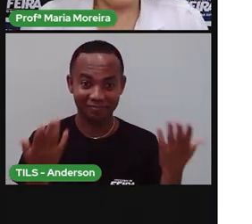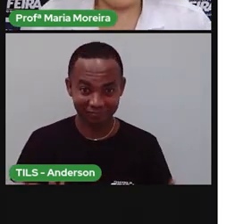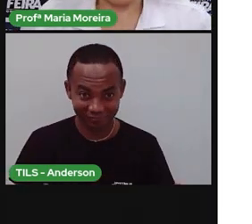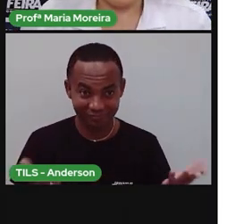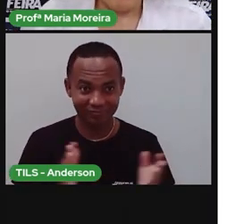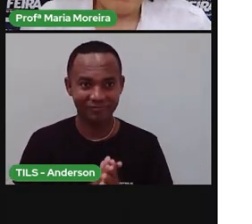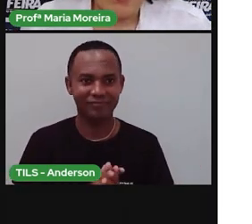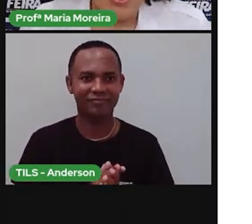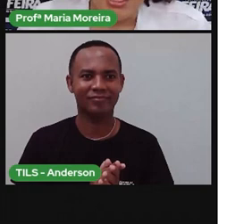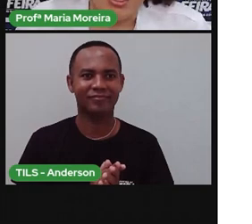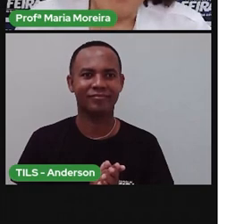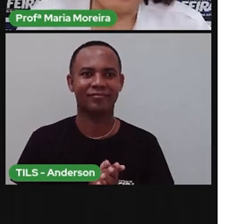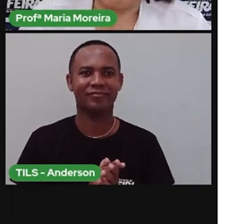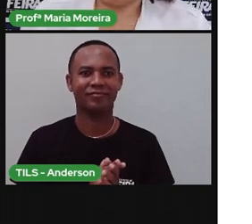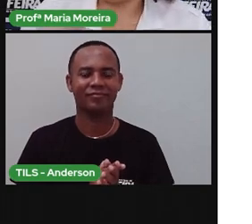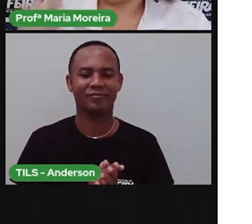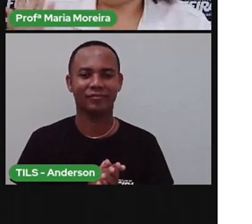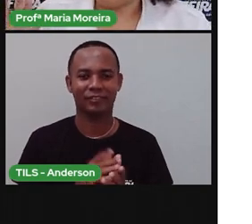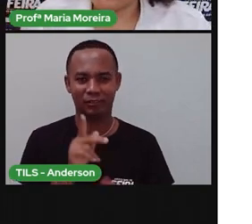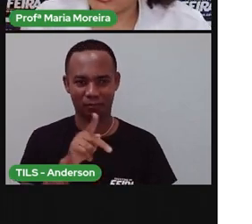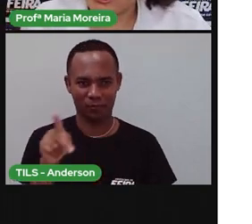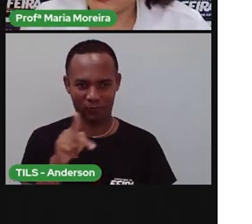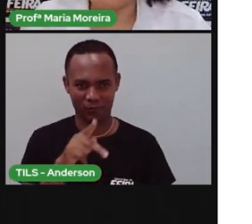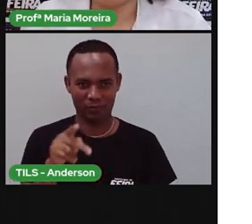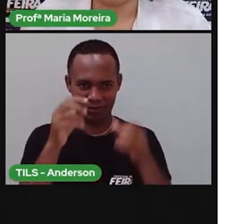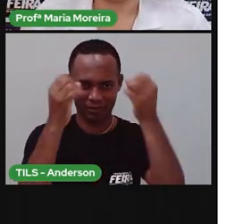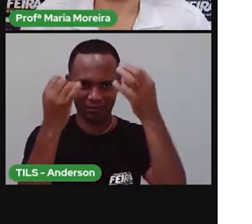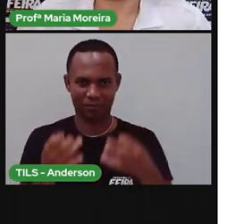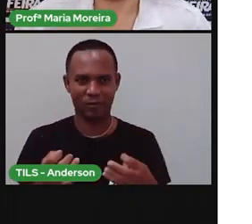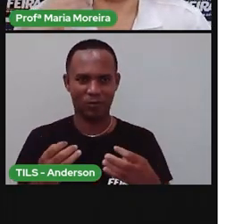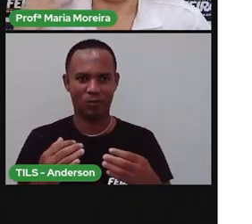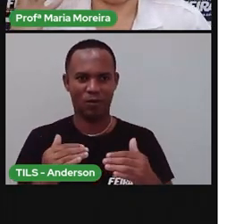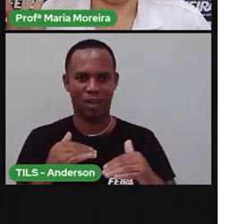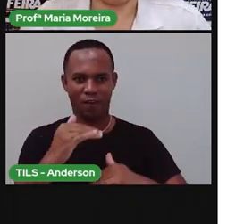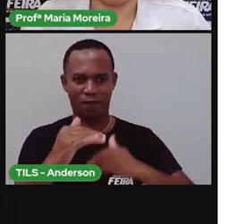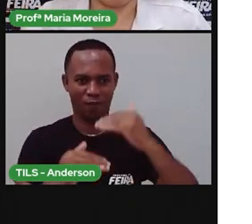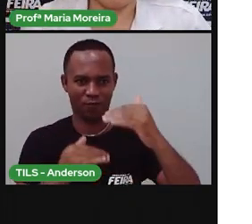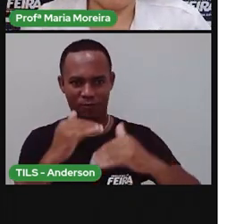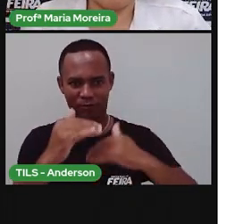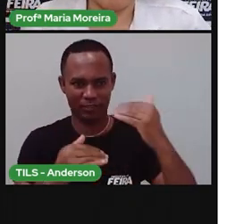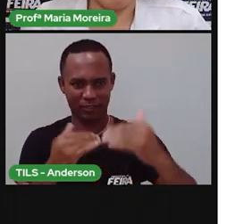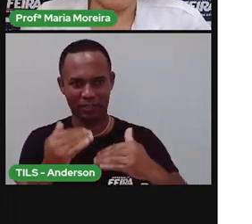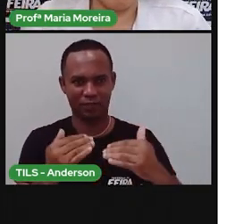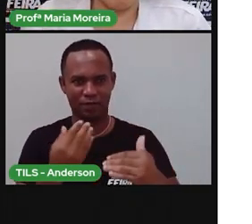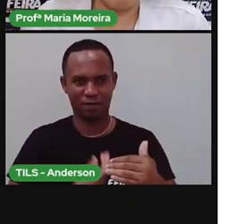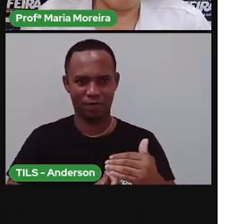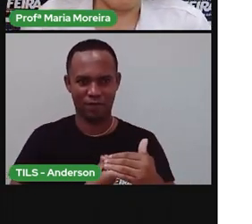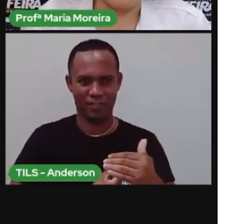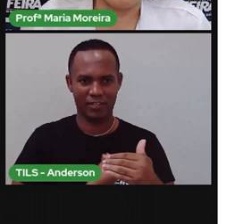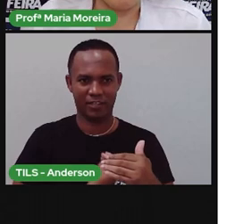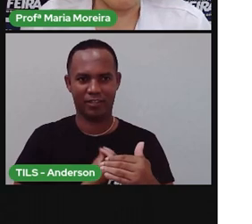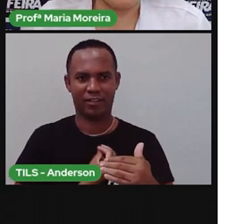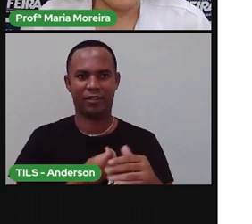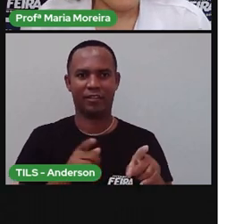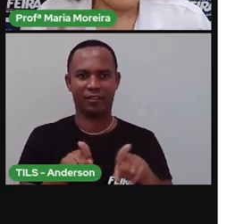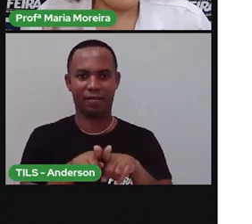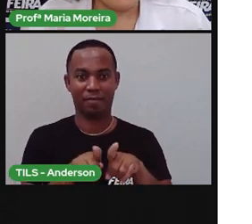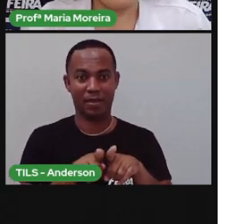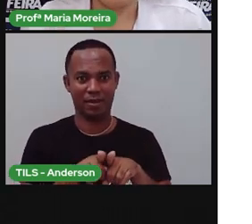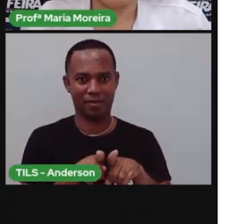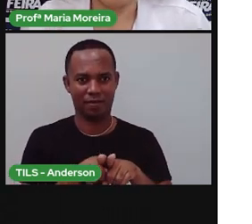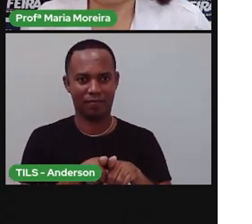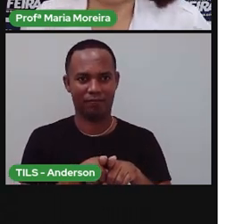Bom, e aí? A Pró já falou sobre evolução. Já falou sobre as características dos seres vivos. E agora, a Pró vai falar sobre uma coisa